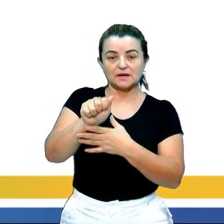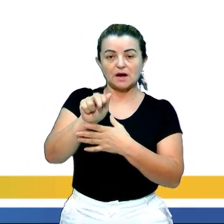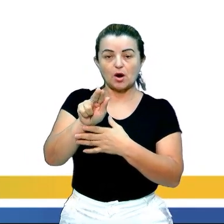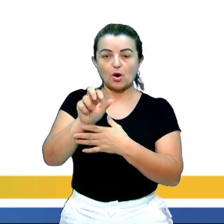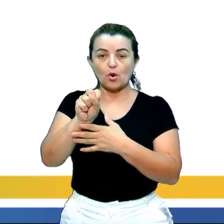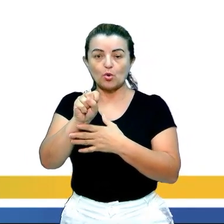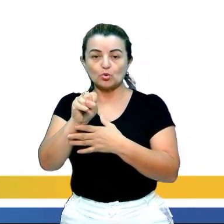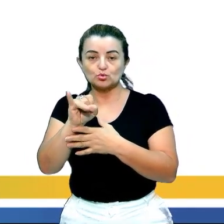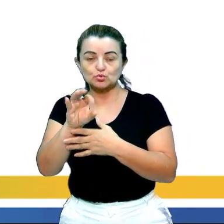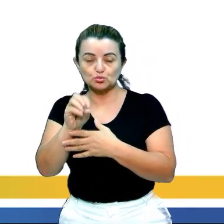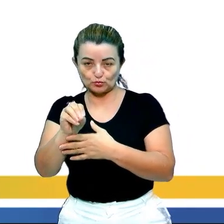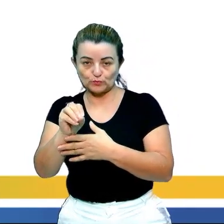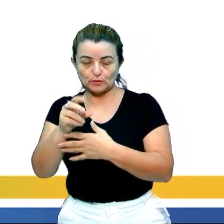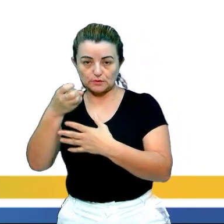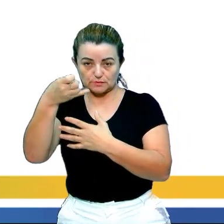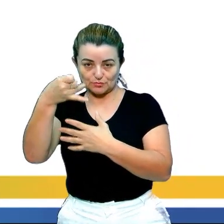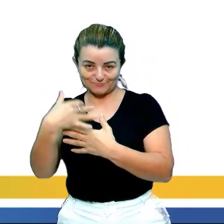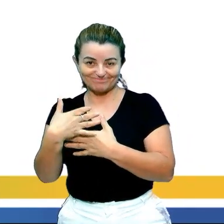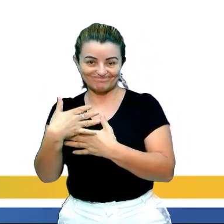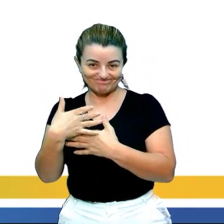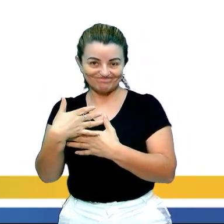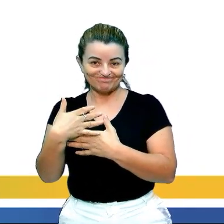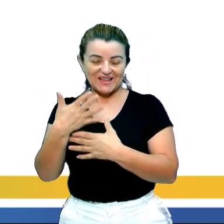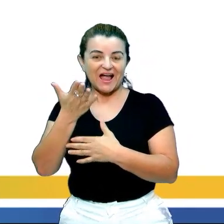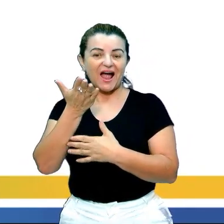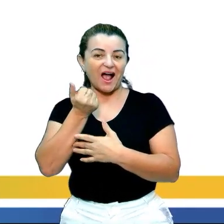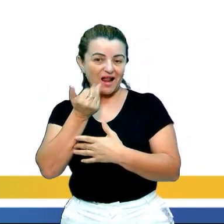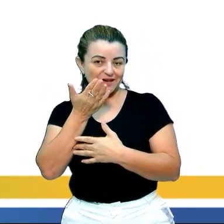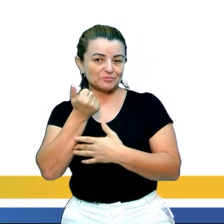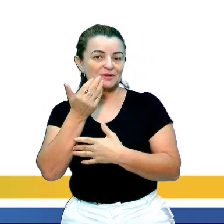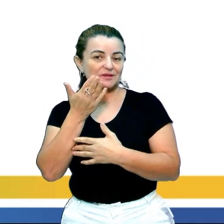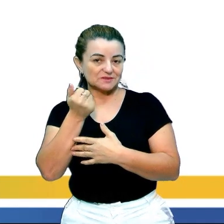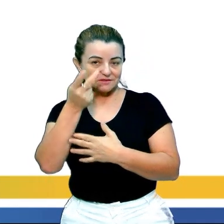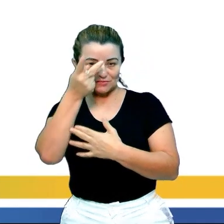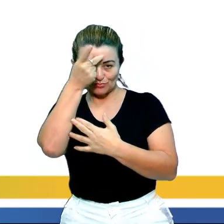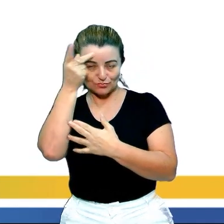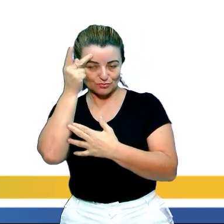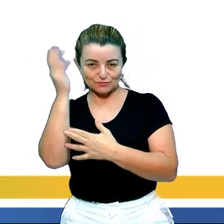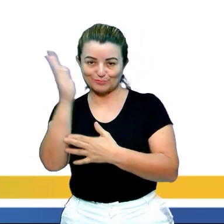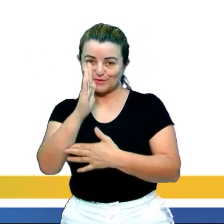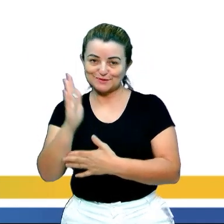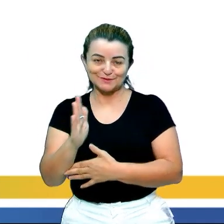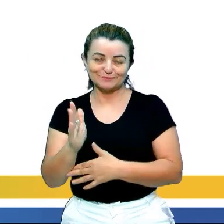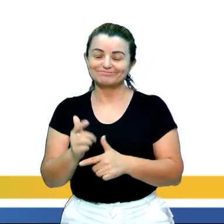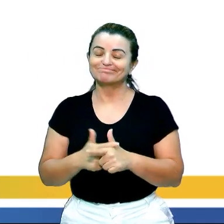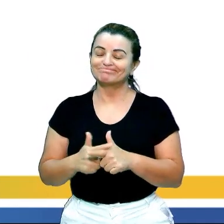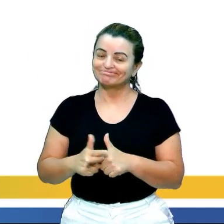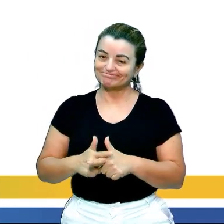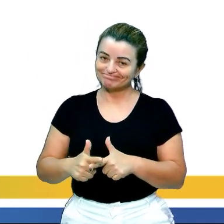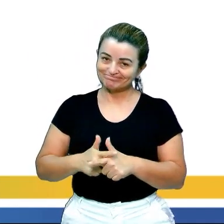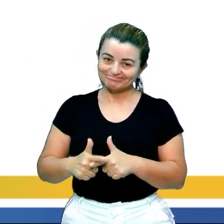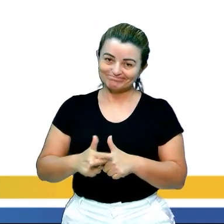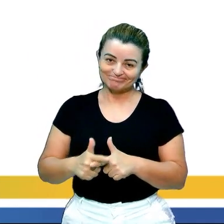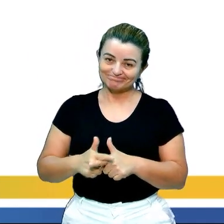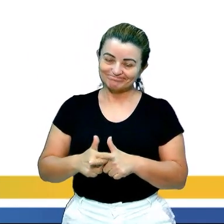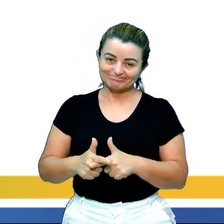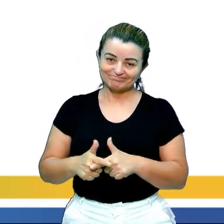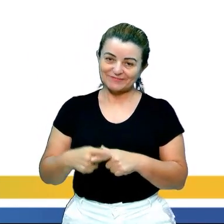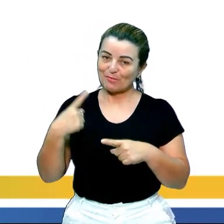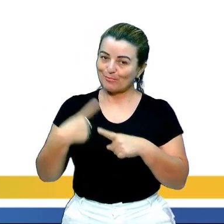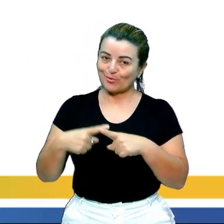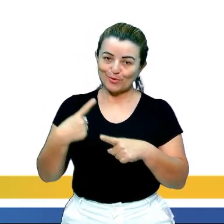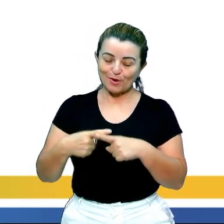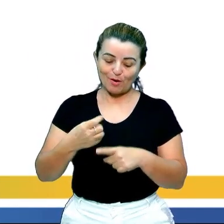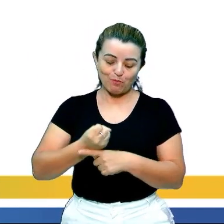brasileiros tornou-se um problema. Visto que o número de obesos no Brasil só cresce. Por